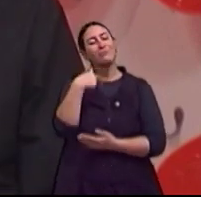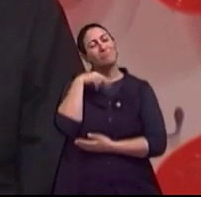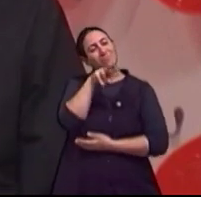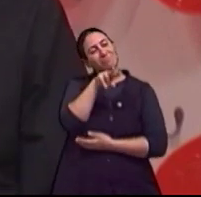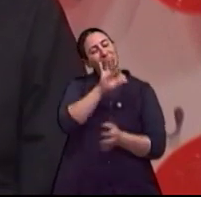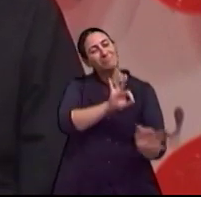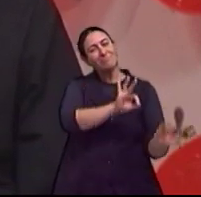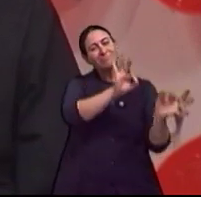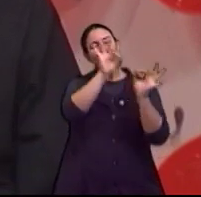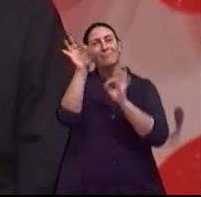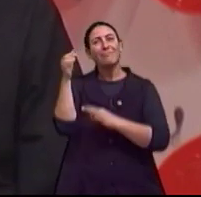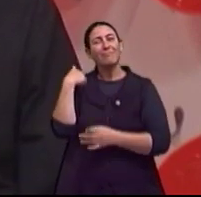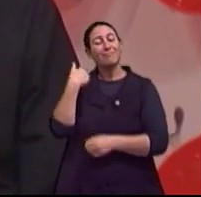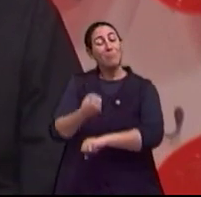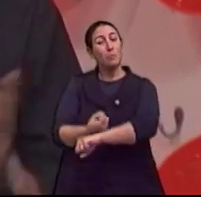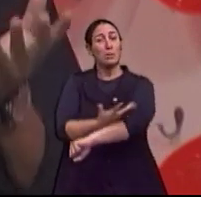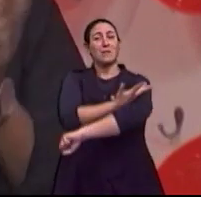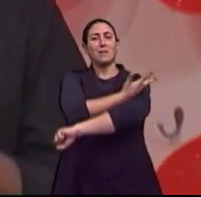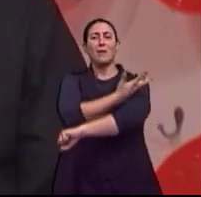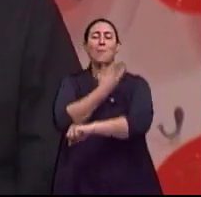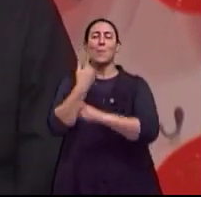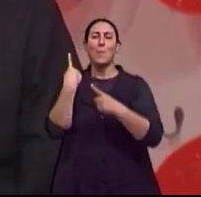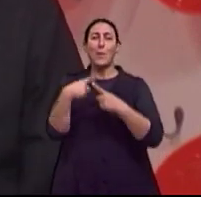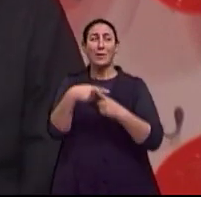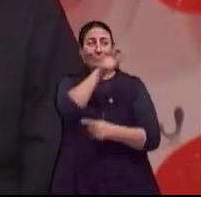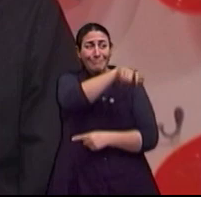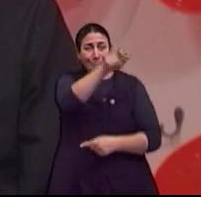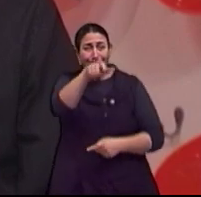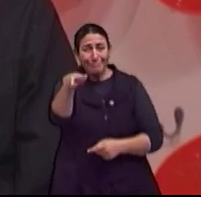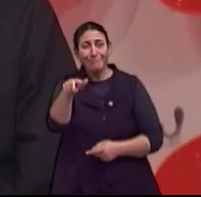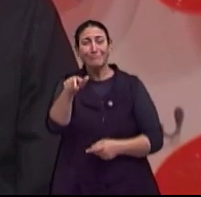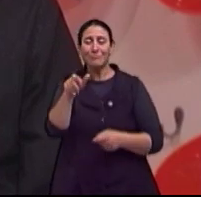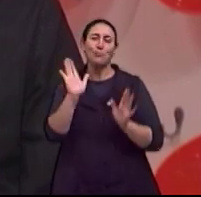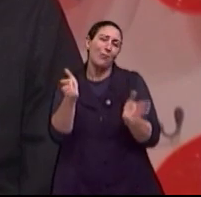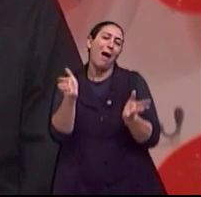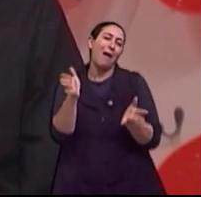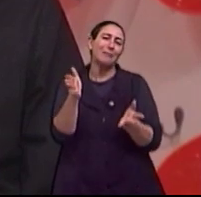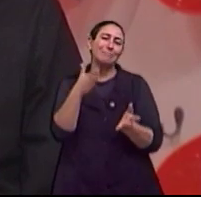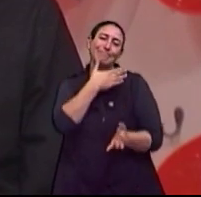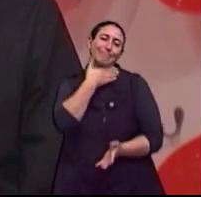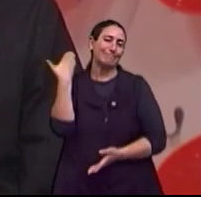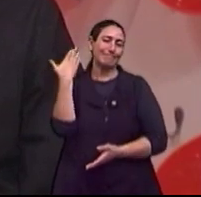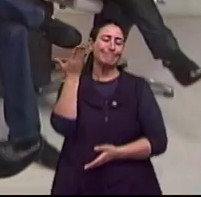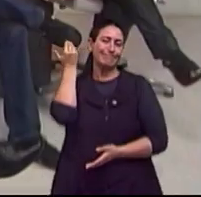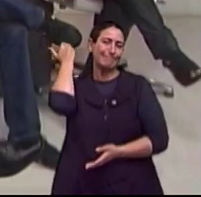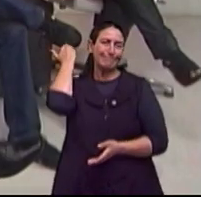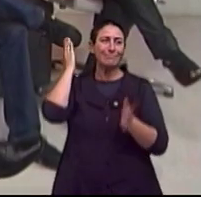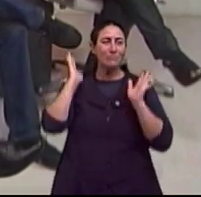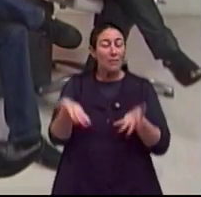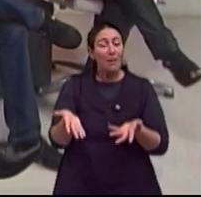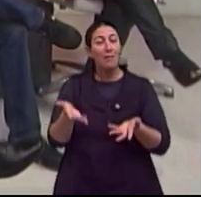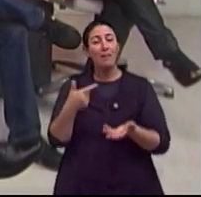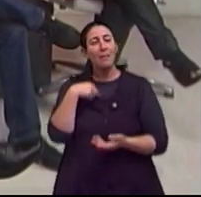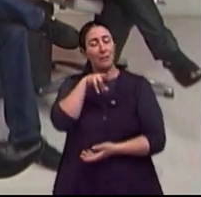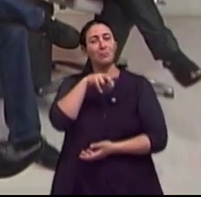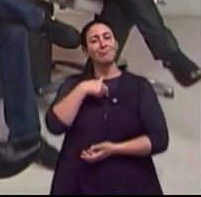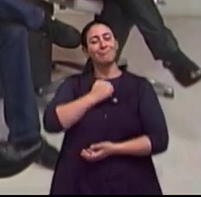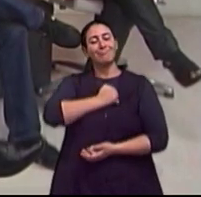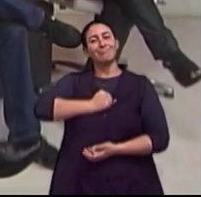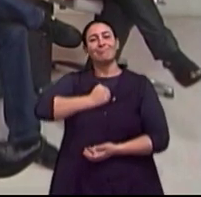do programa. Fico bastante emocionado, até porque muitas dessas pessoas já não estão conosco aqui. Já partiram para outro espaço.